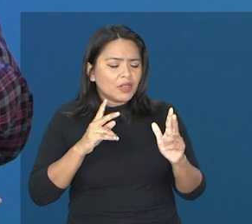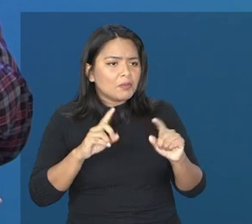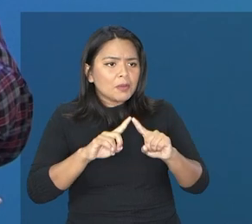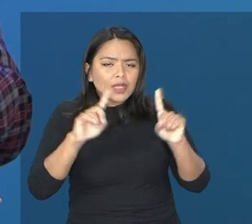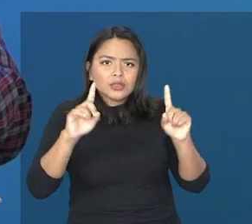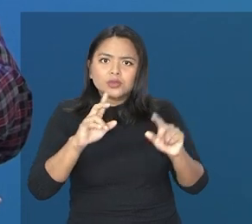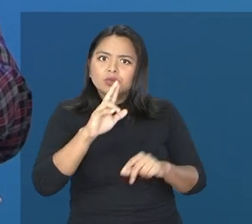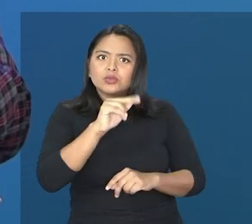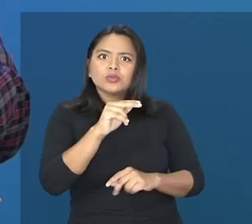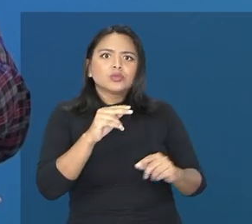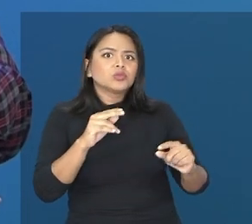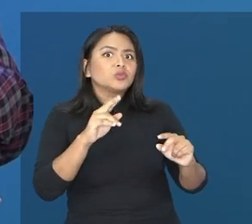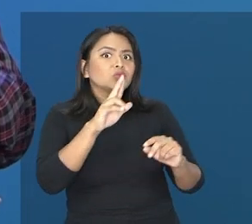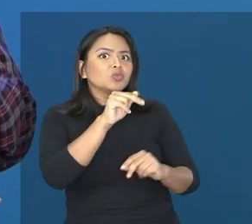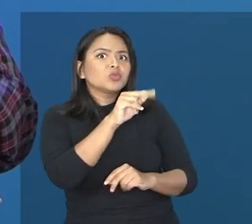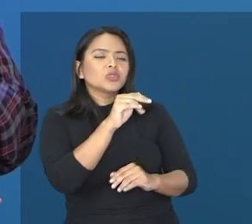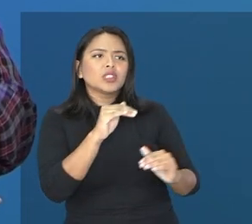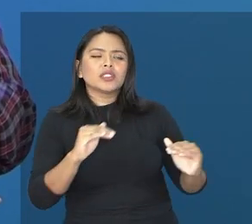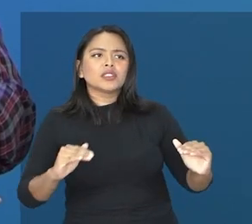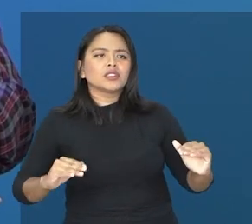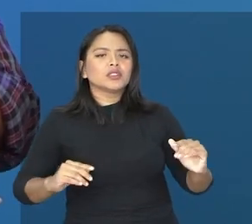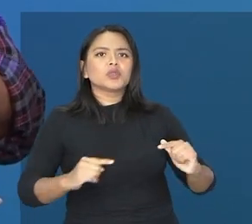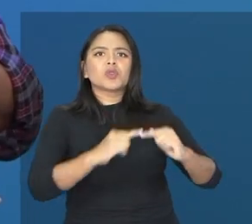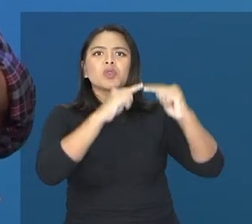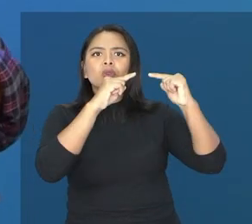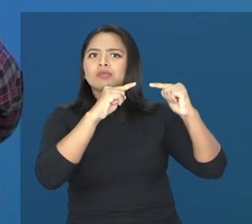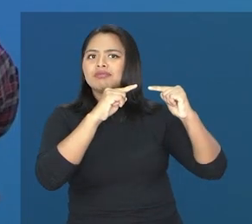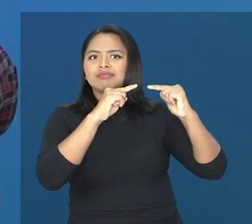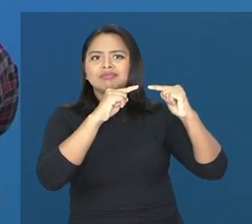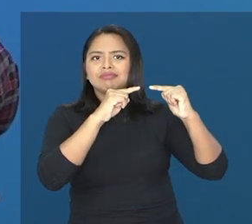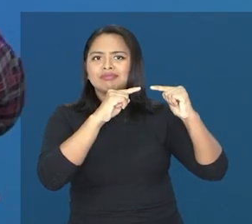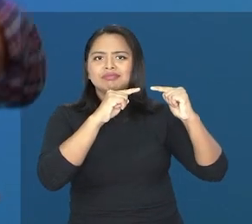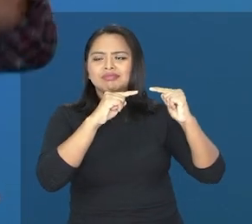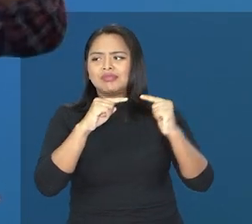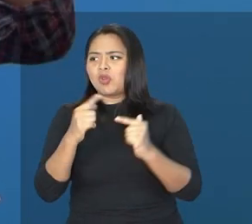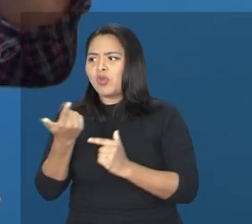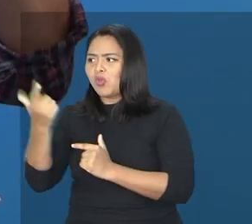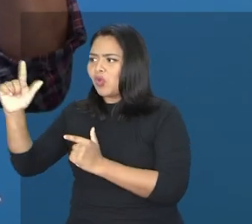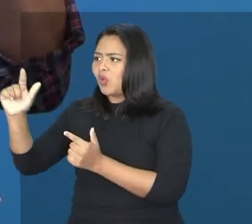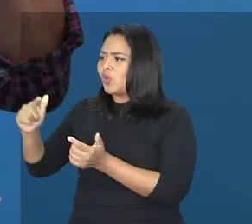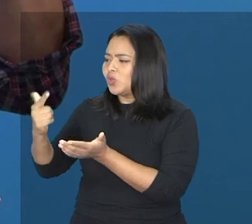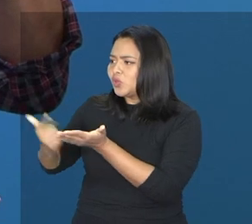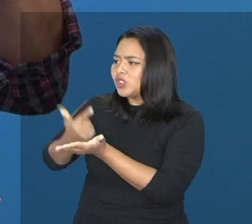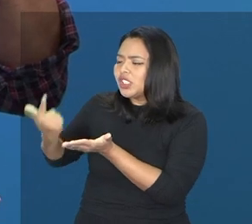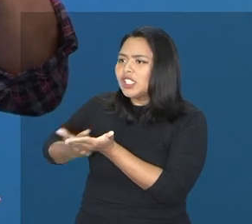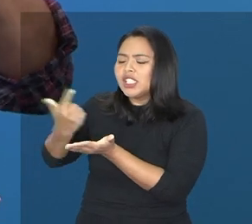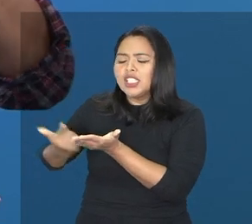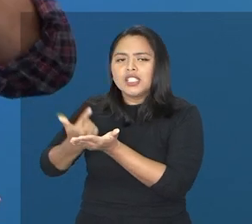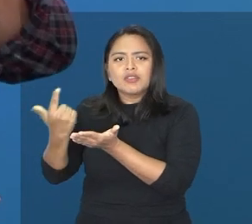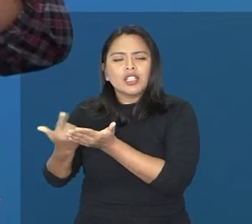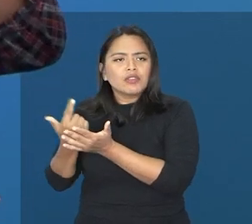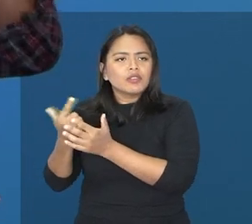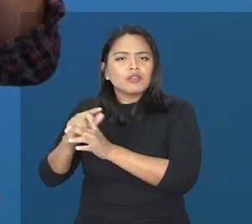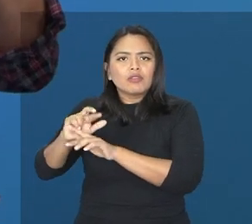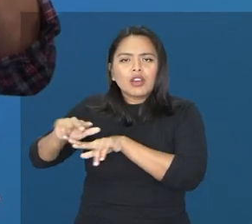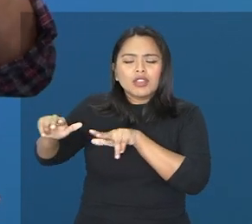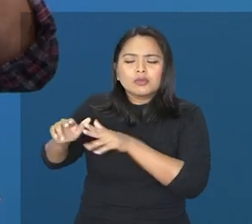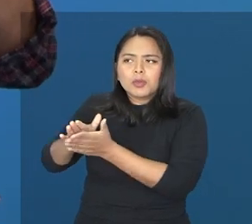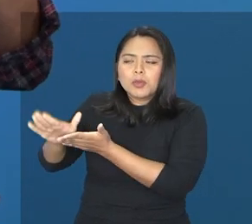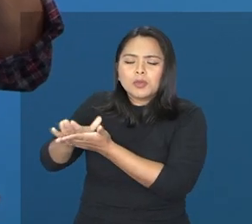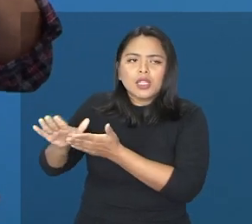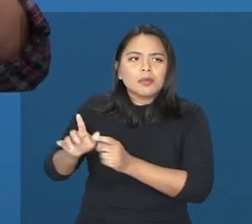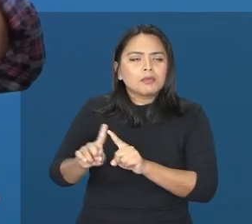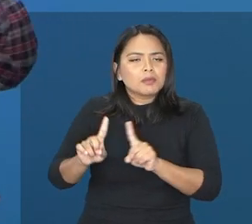mesmo desempenho que o Machado de Assis tiveram. Mas escreveram livros. Mas Machado escreveu livros que são livros épicos.